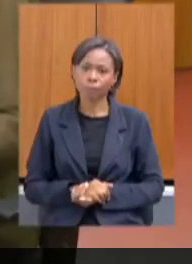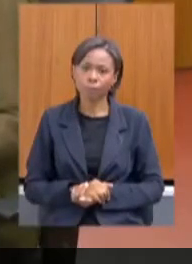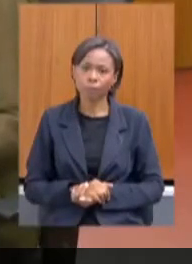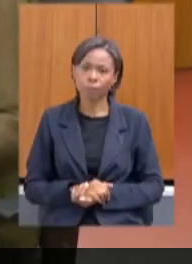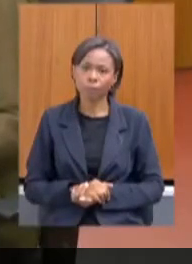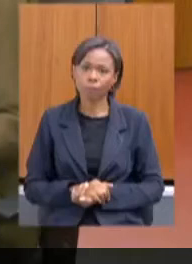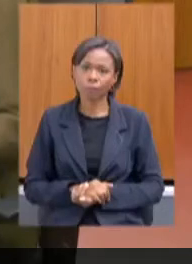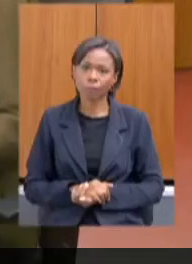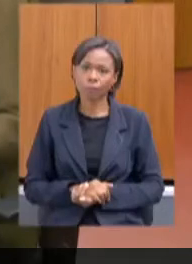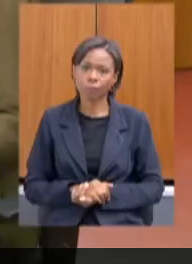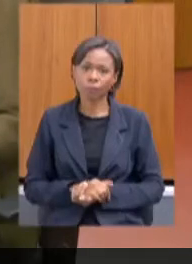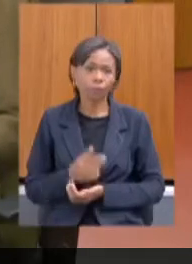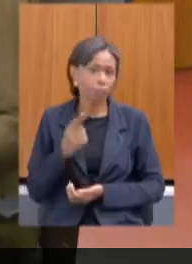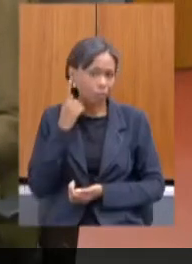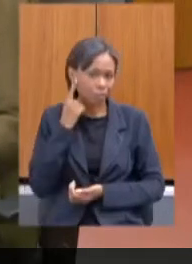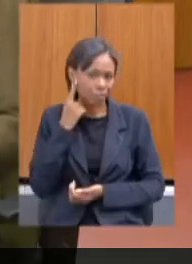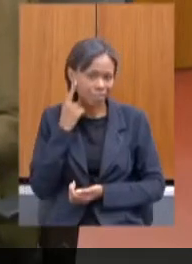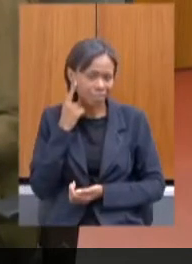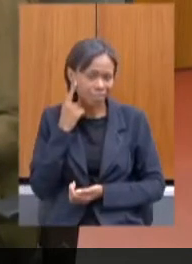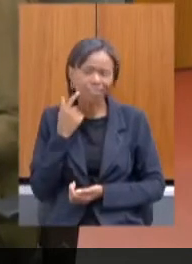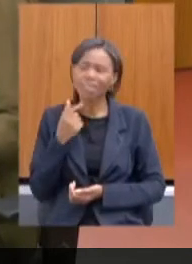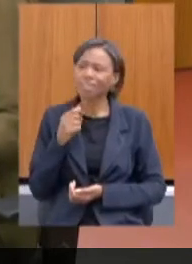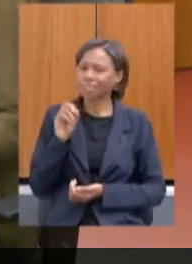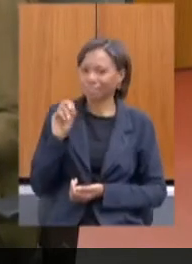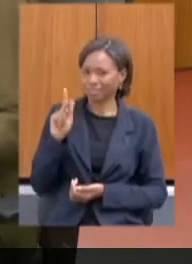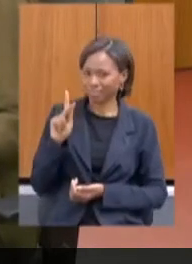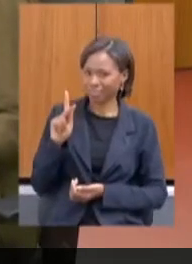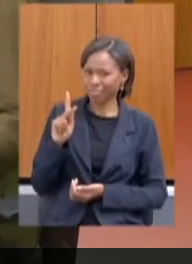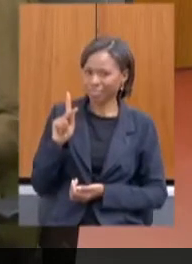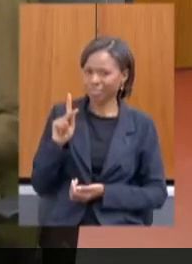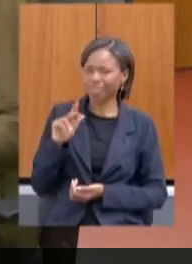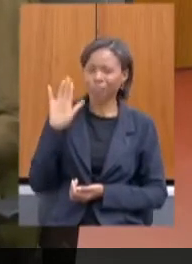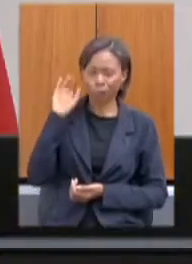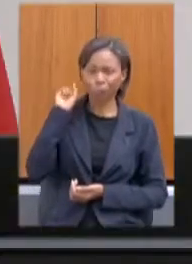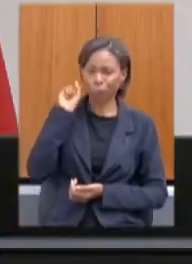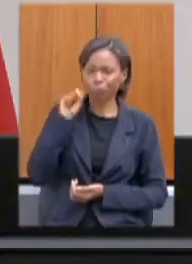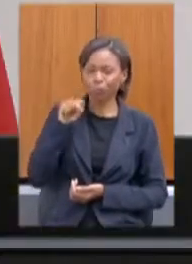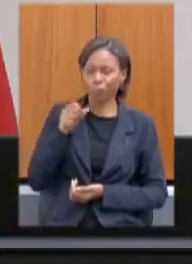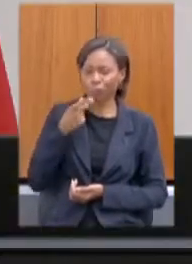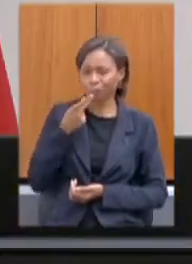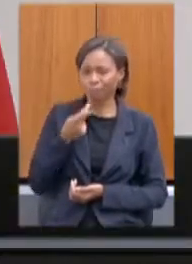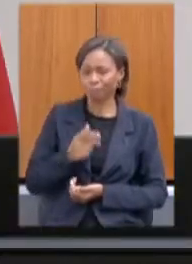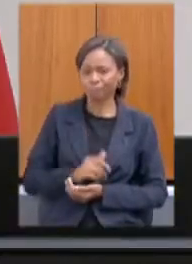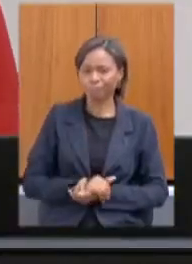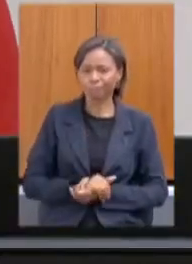Ativado aí, Presidenta? Isso, agora está tranquilo. Está me ouvindo? Estamos ouvindo, pode falar.